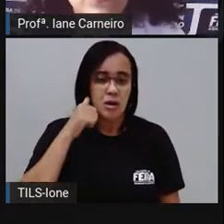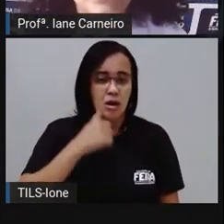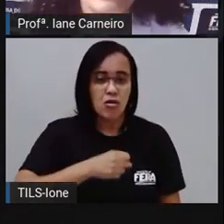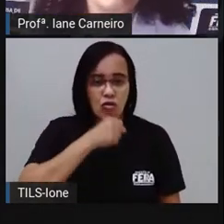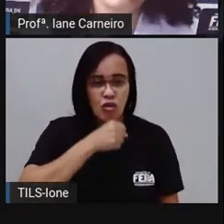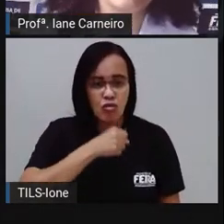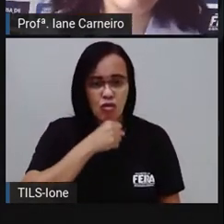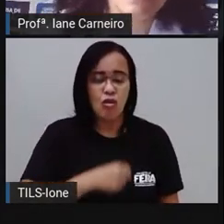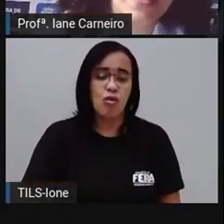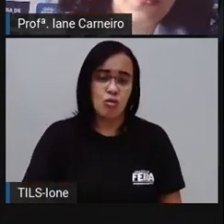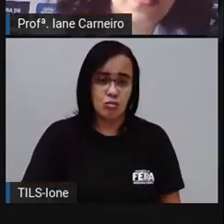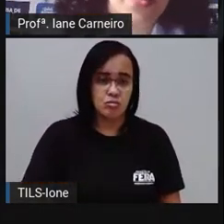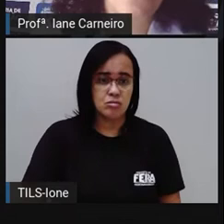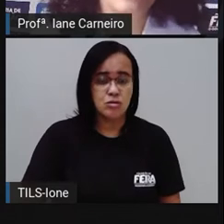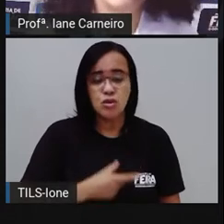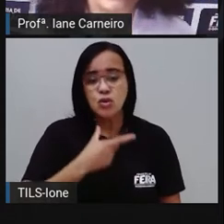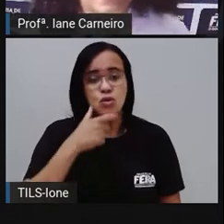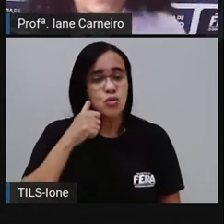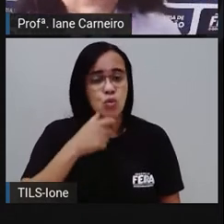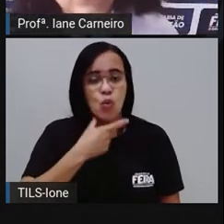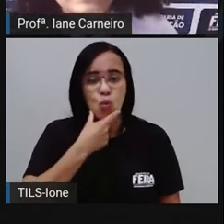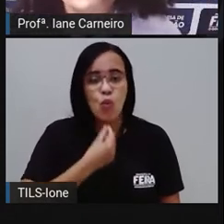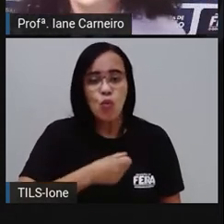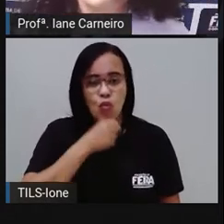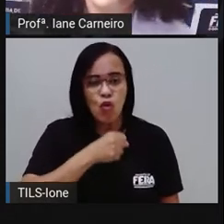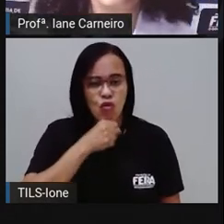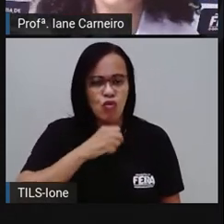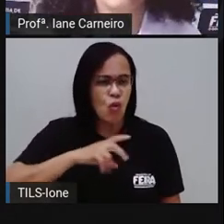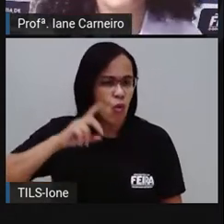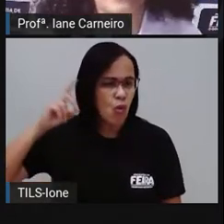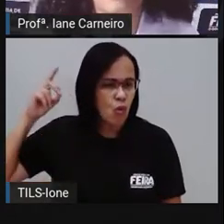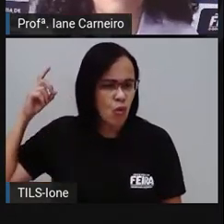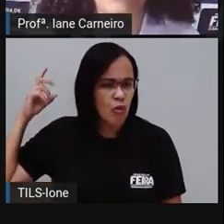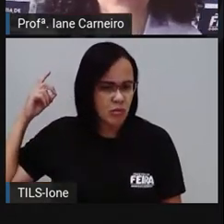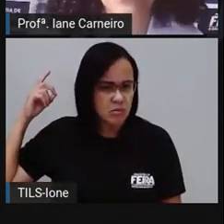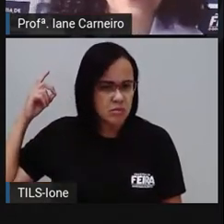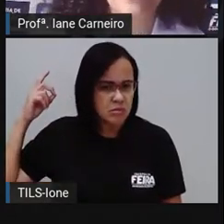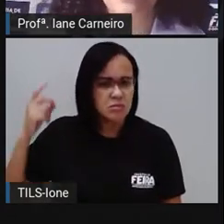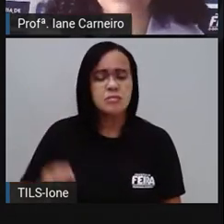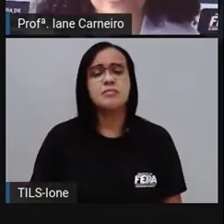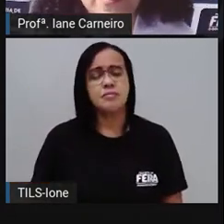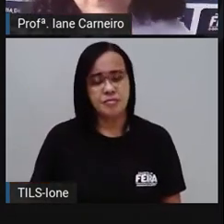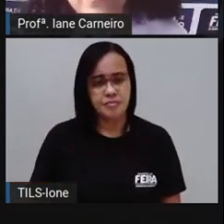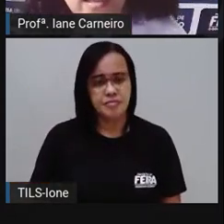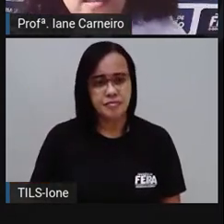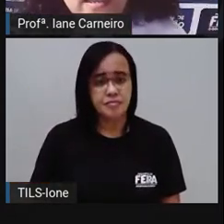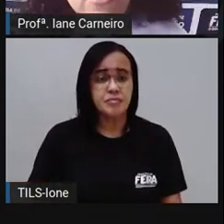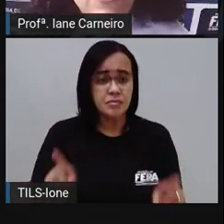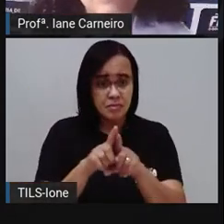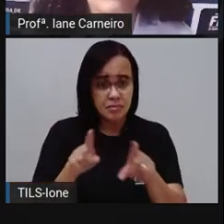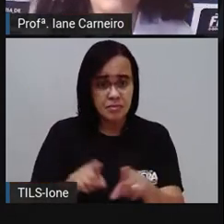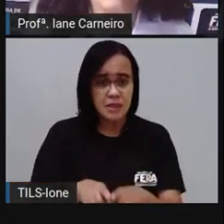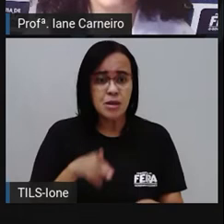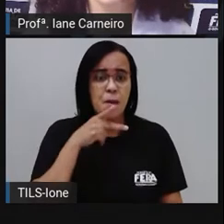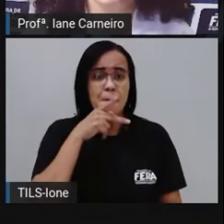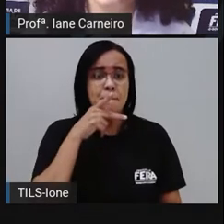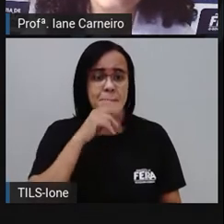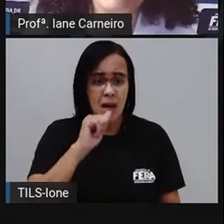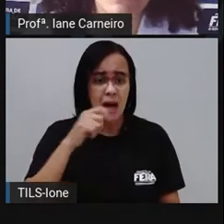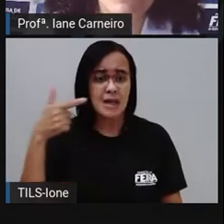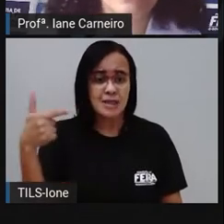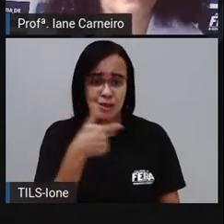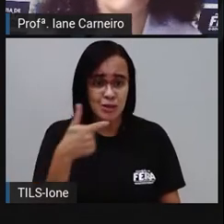tios, os irmãos, né? O padrasto. Então, a pró agora vai mostrar para vocês, né? A gente vai ver